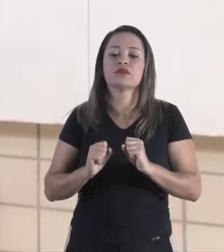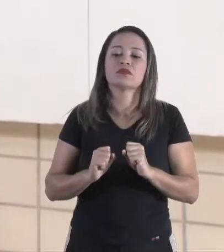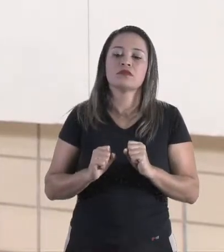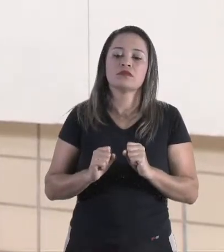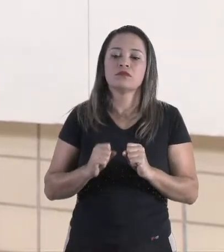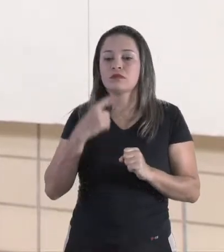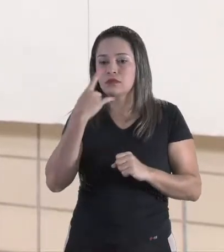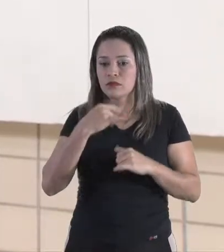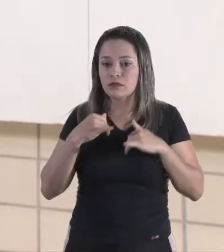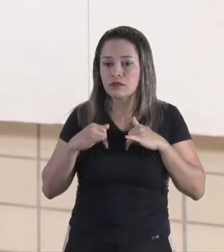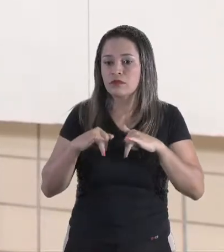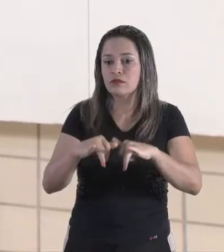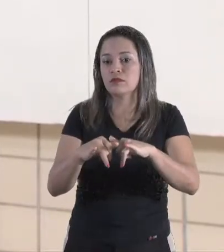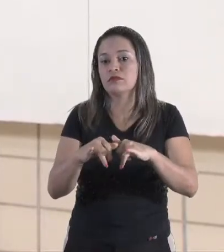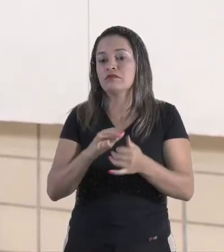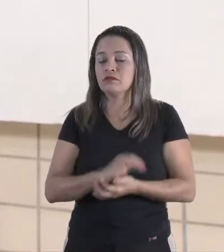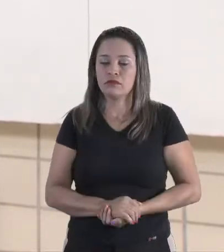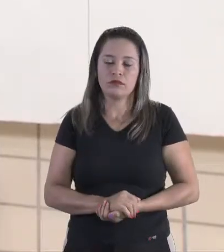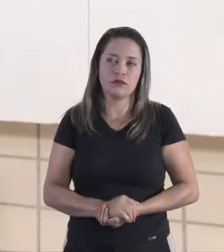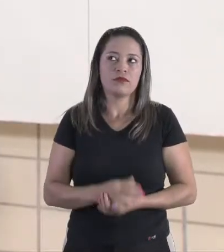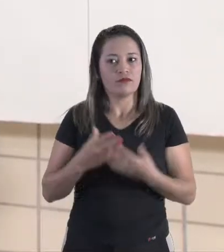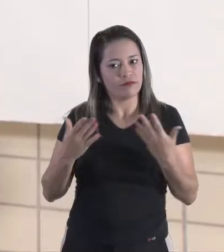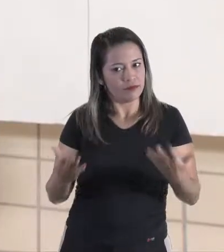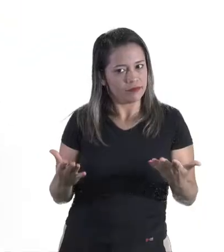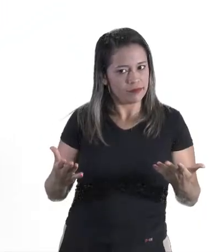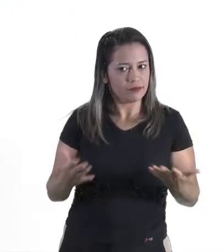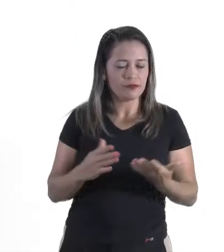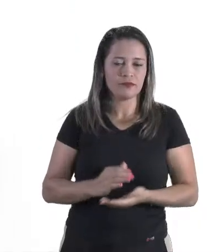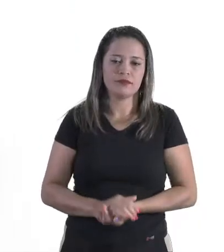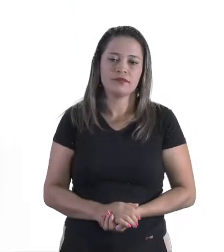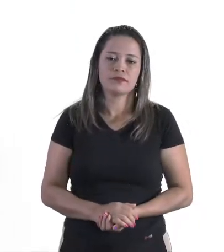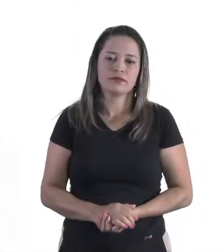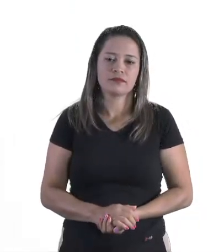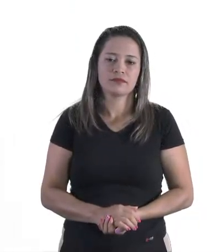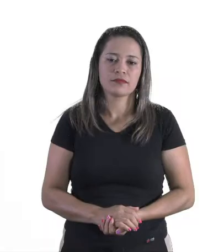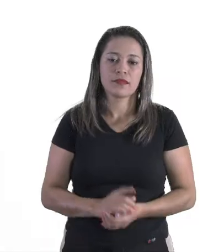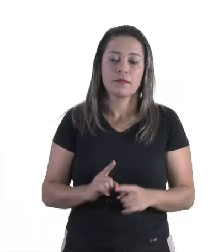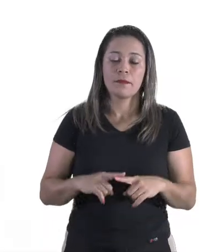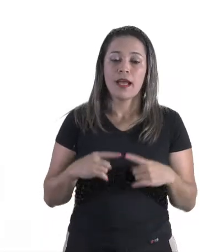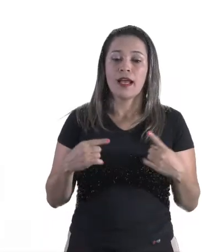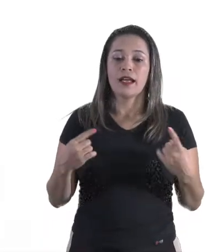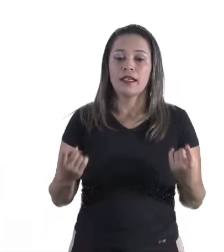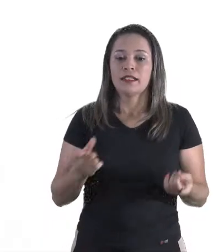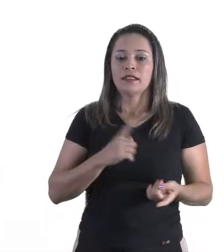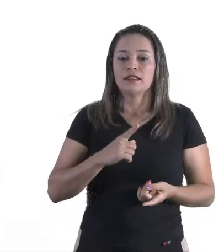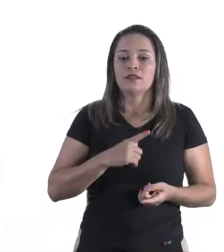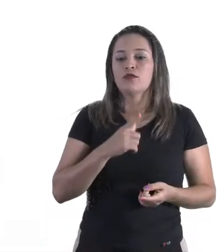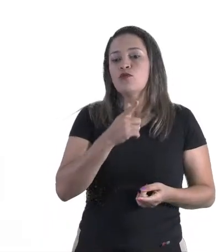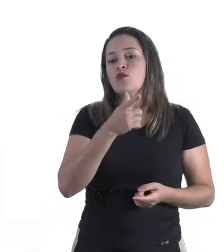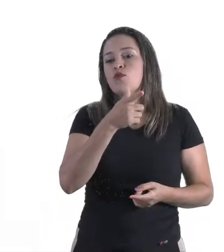mercados, não é mesmo? Mas nós temos um outro profissional aí.